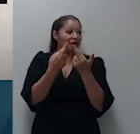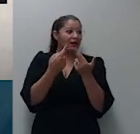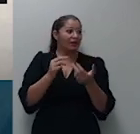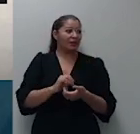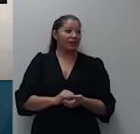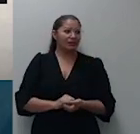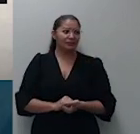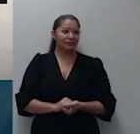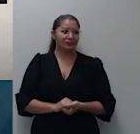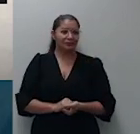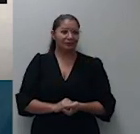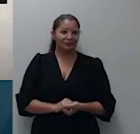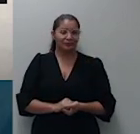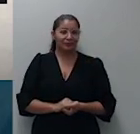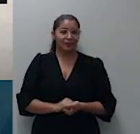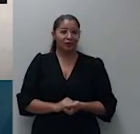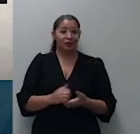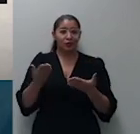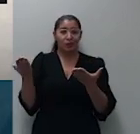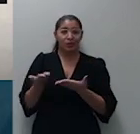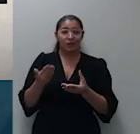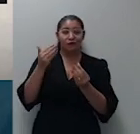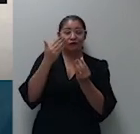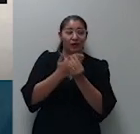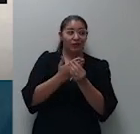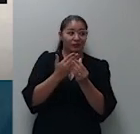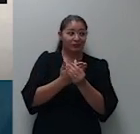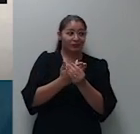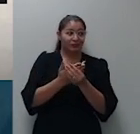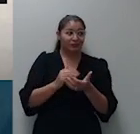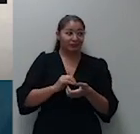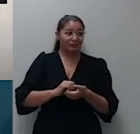sequência aqui o destaque